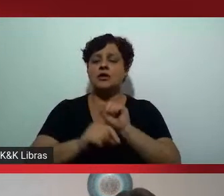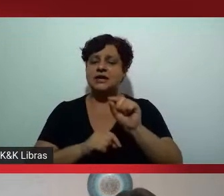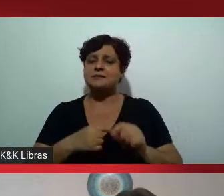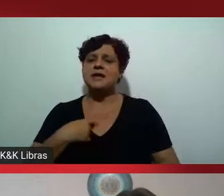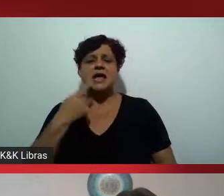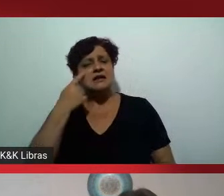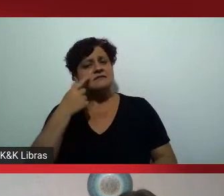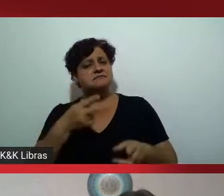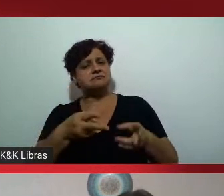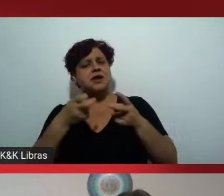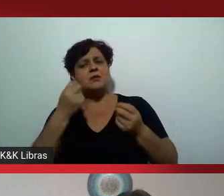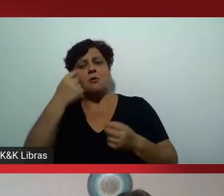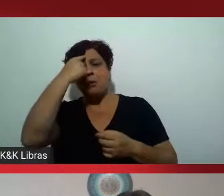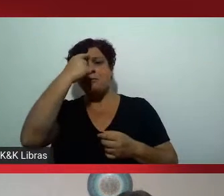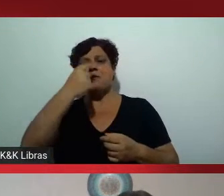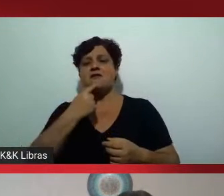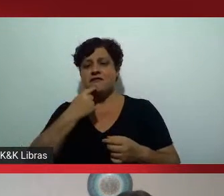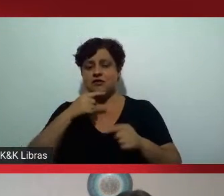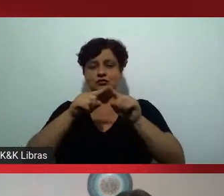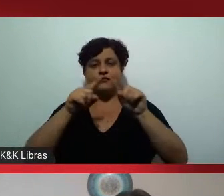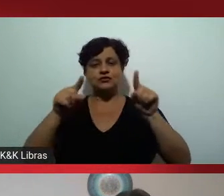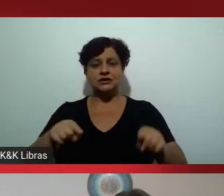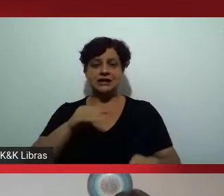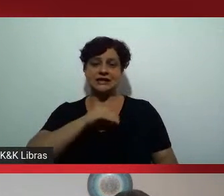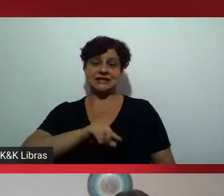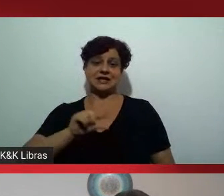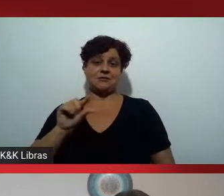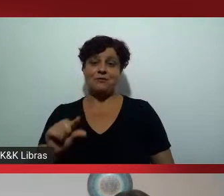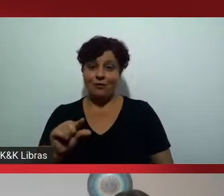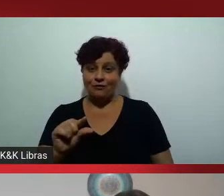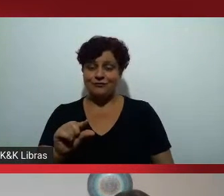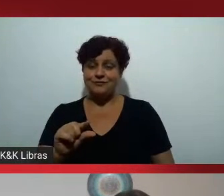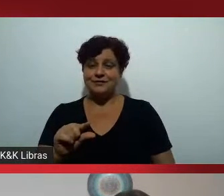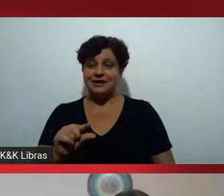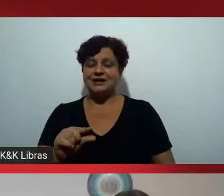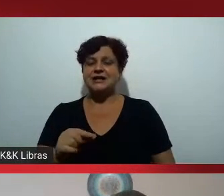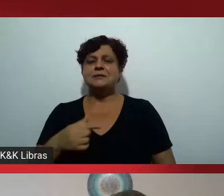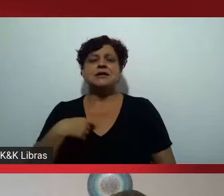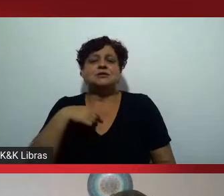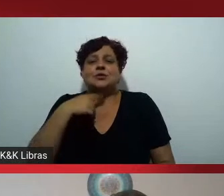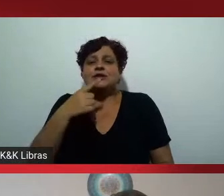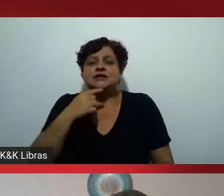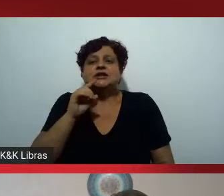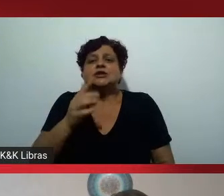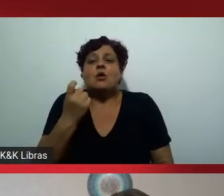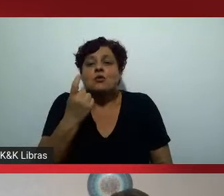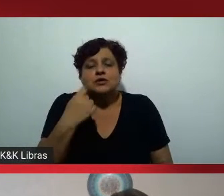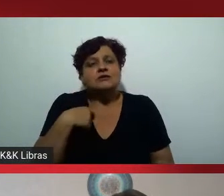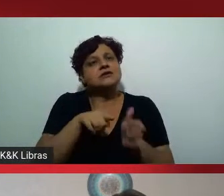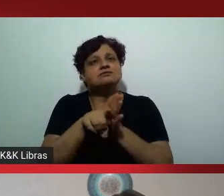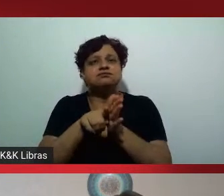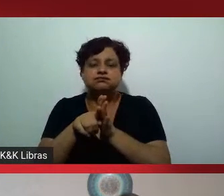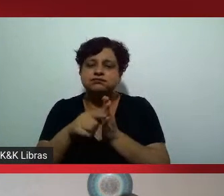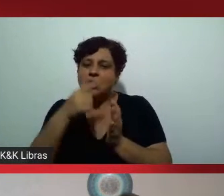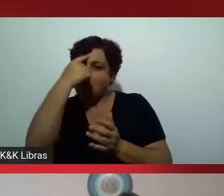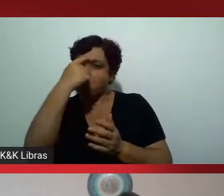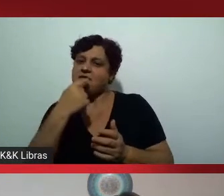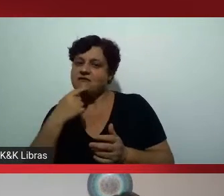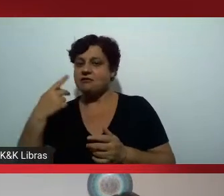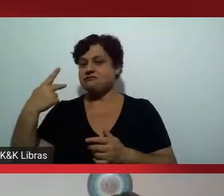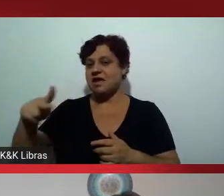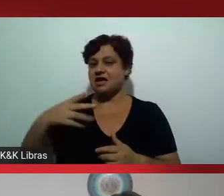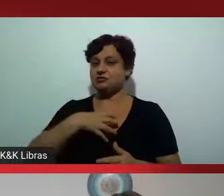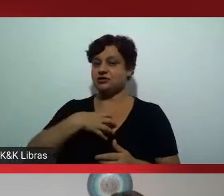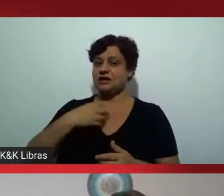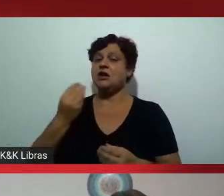daquele funcionário que tem um salário mais baixo, mas não basta analisar aquele funcionário e aquele perfil, o que é possível fazer